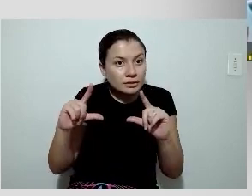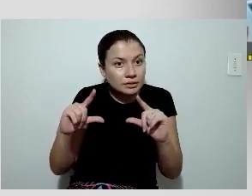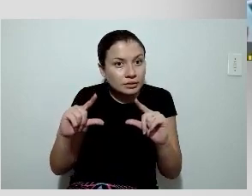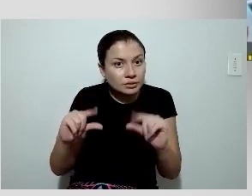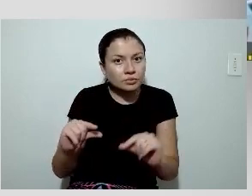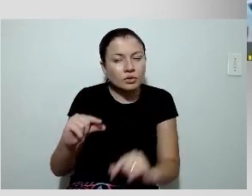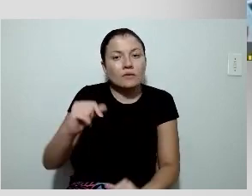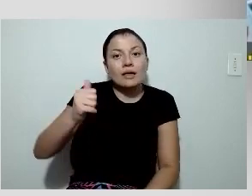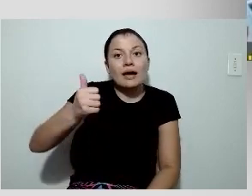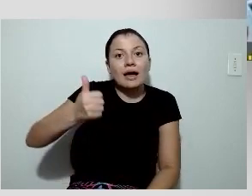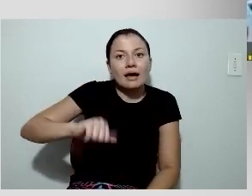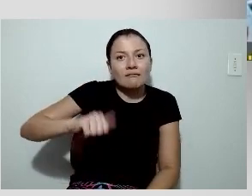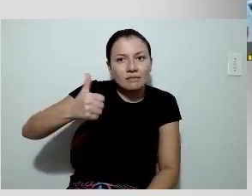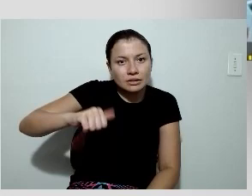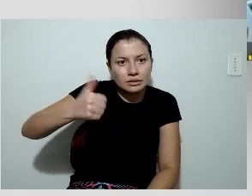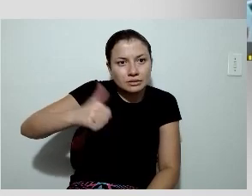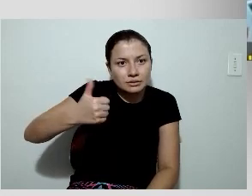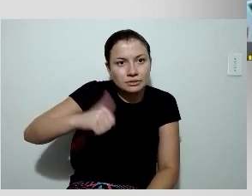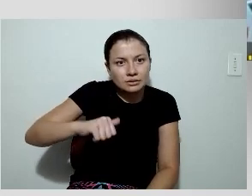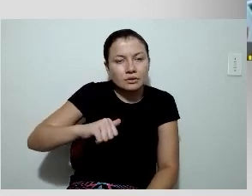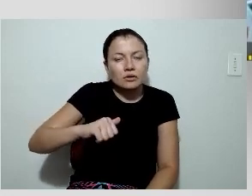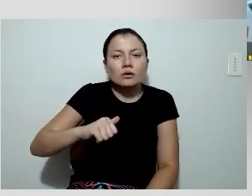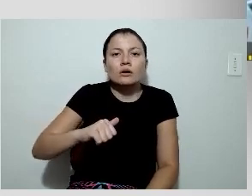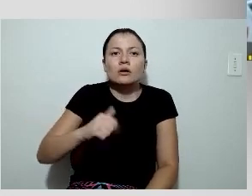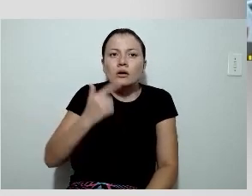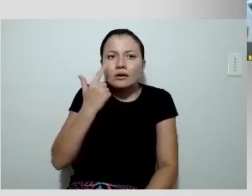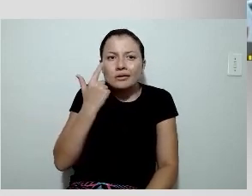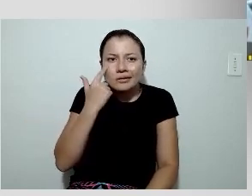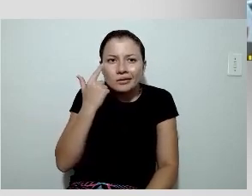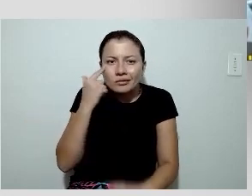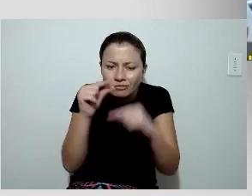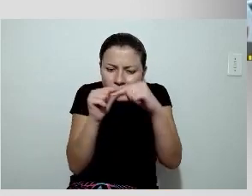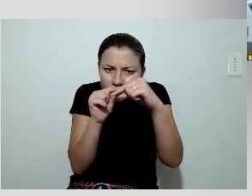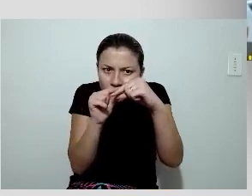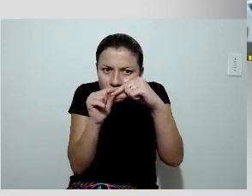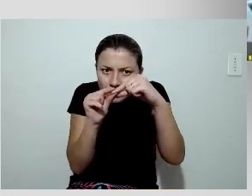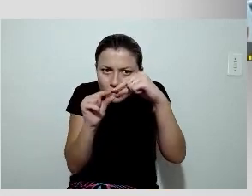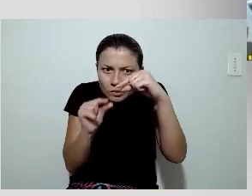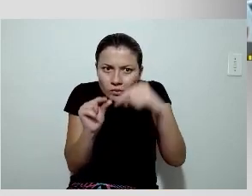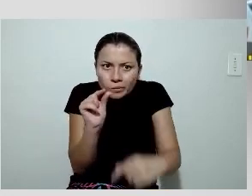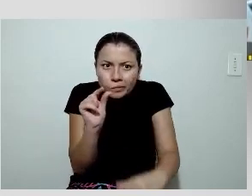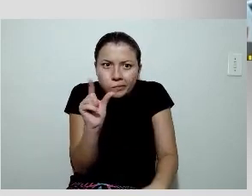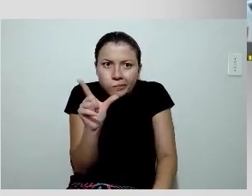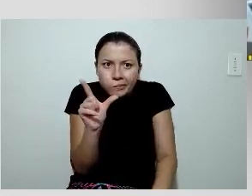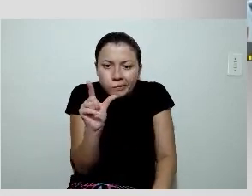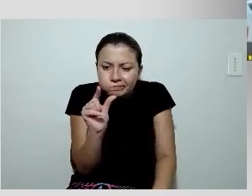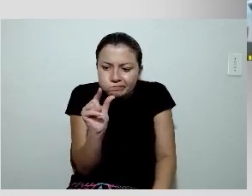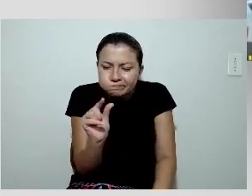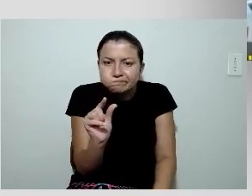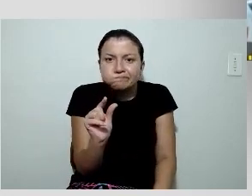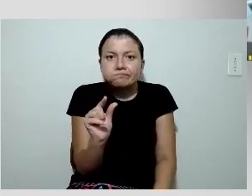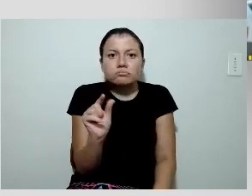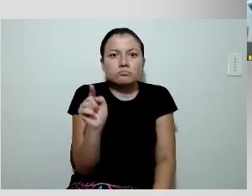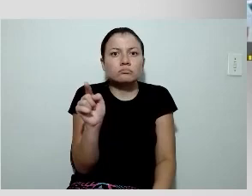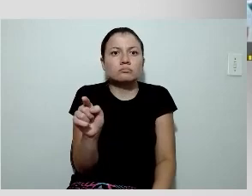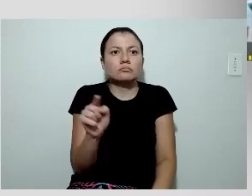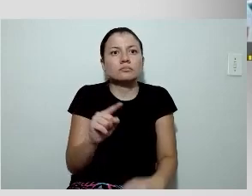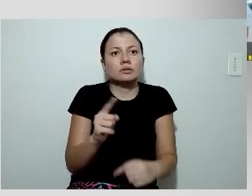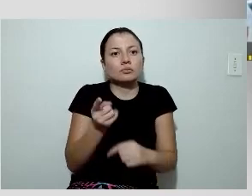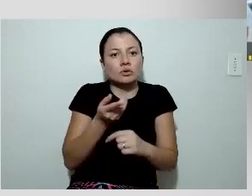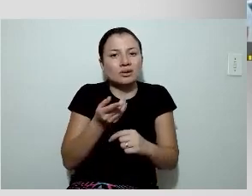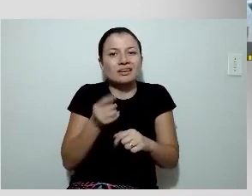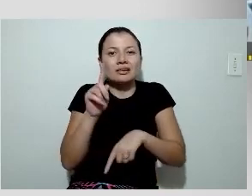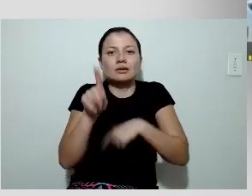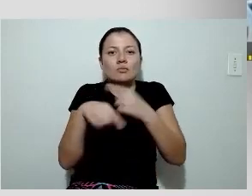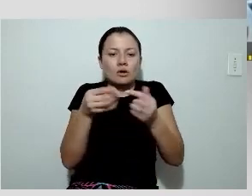avaliação da dimensão da artéria descendente anterior após o implante da